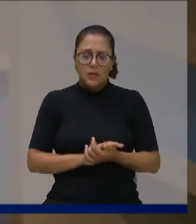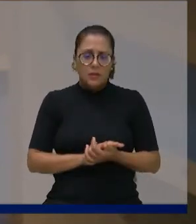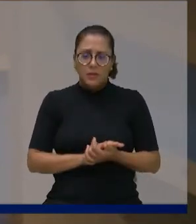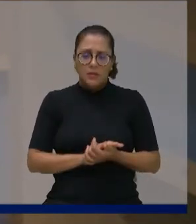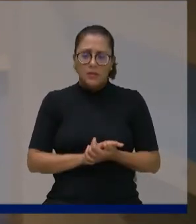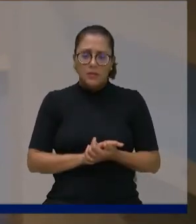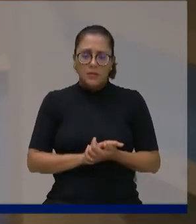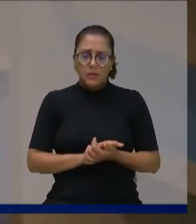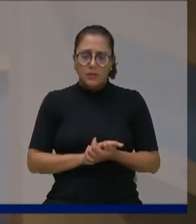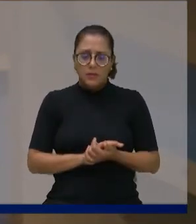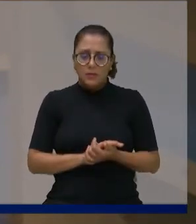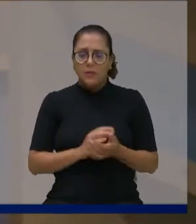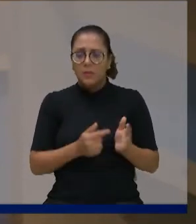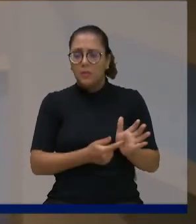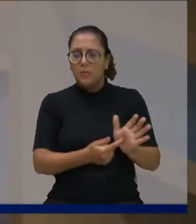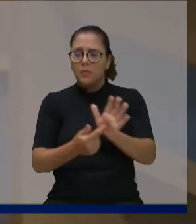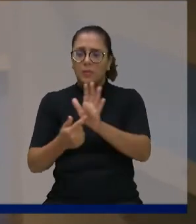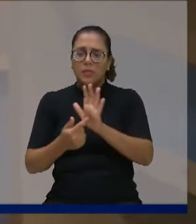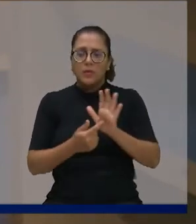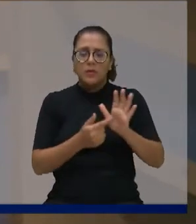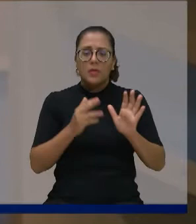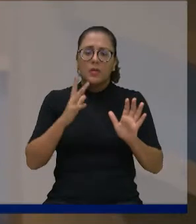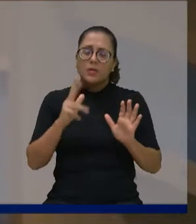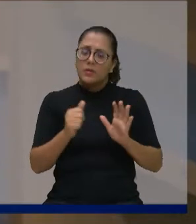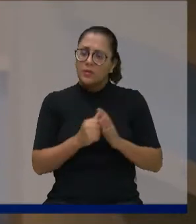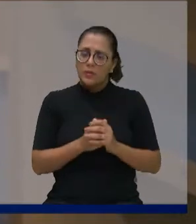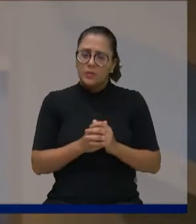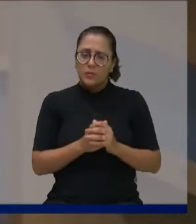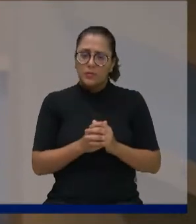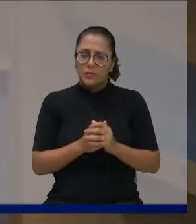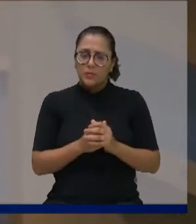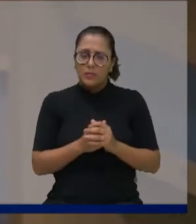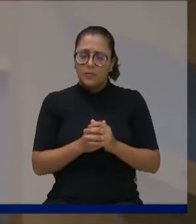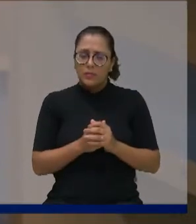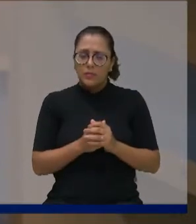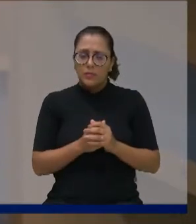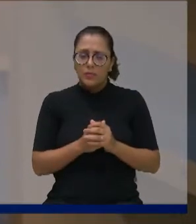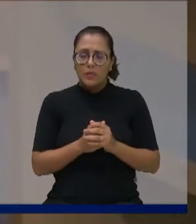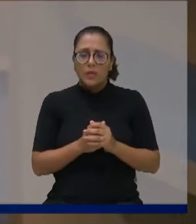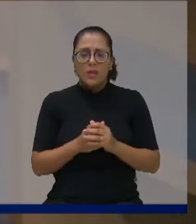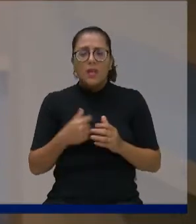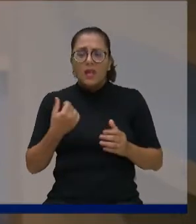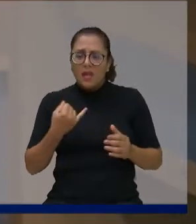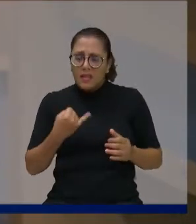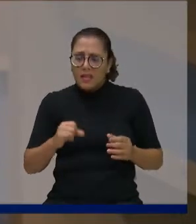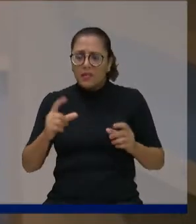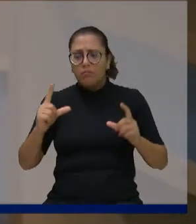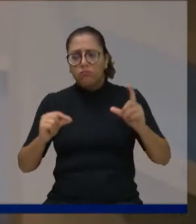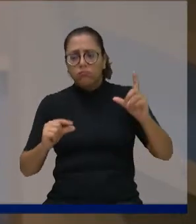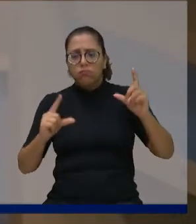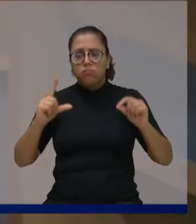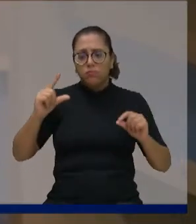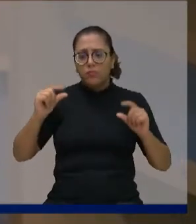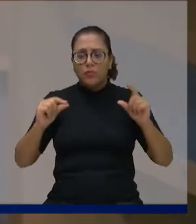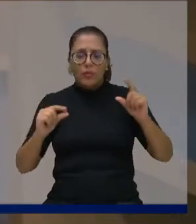transparência, dos procedimentos, com o diálogo, não tem problema nenhum. Então, quando eu vi no jornal, na